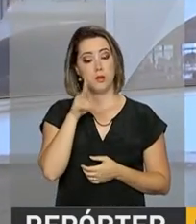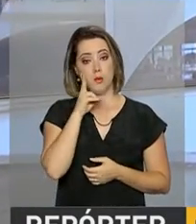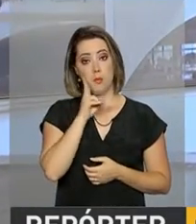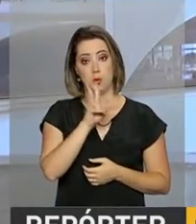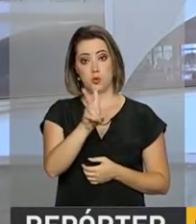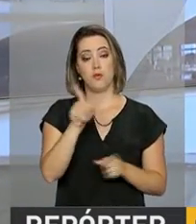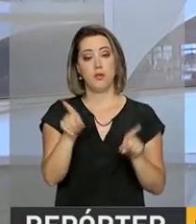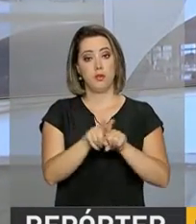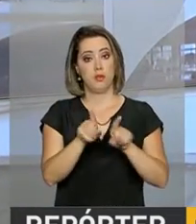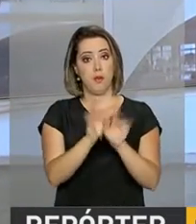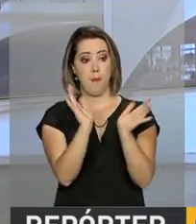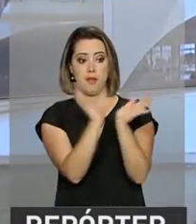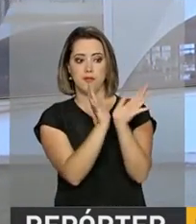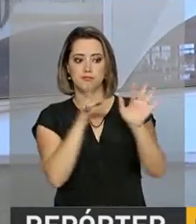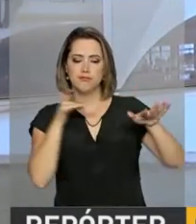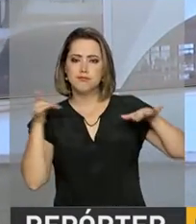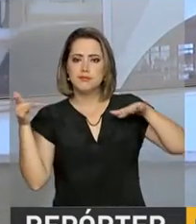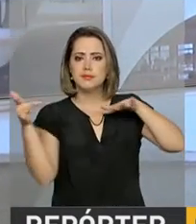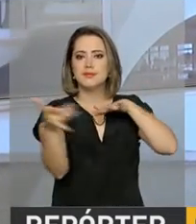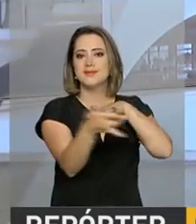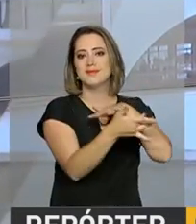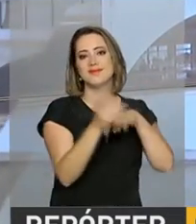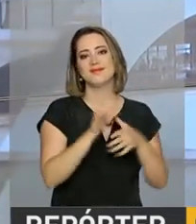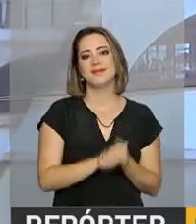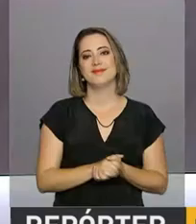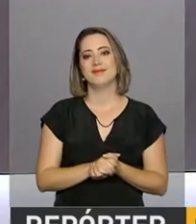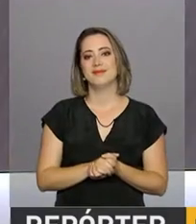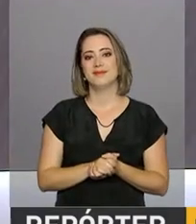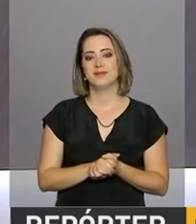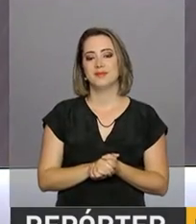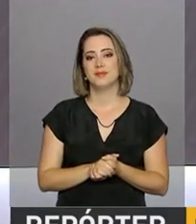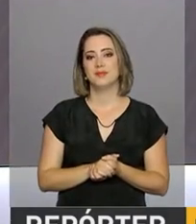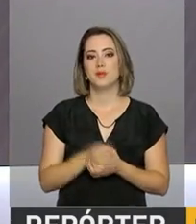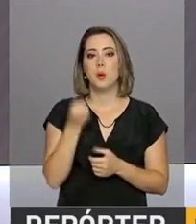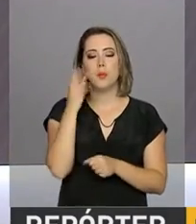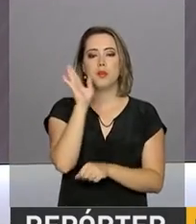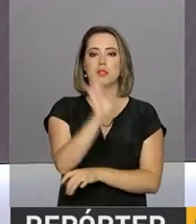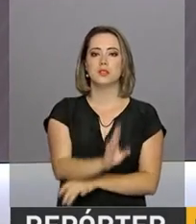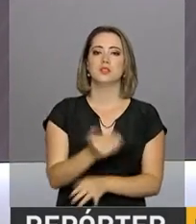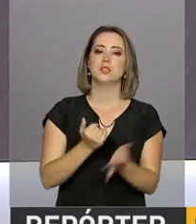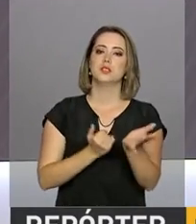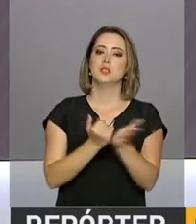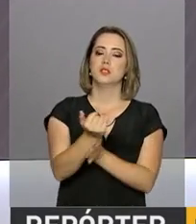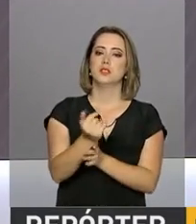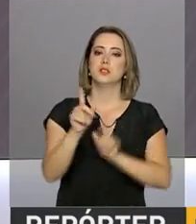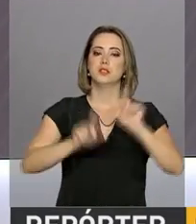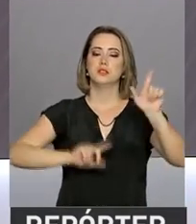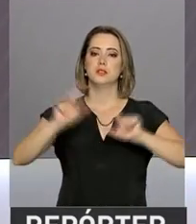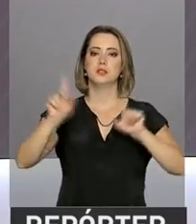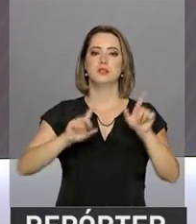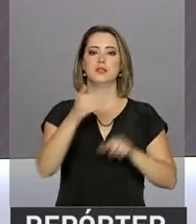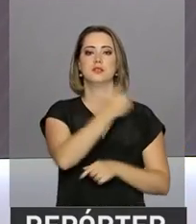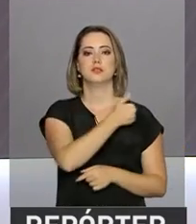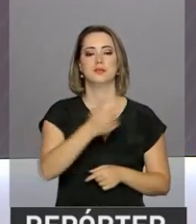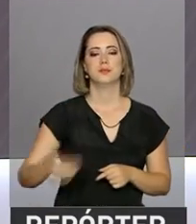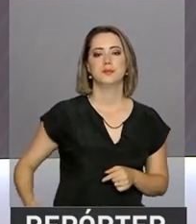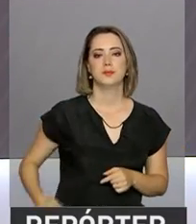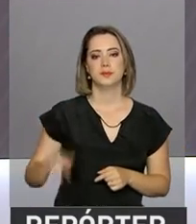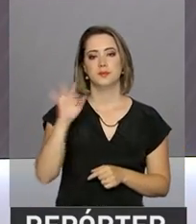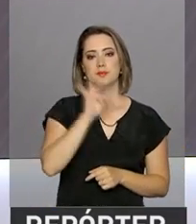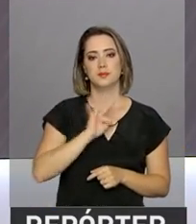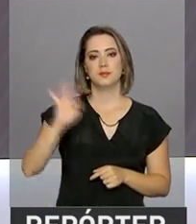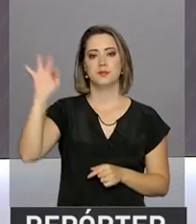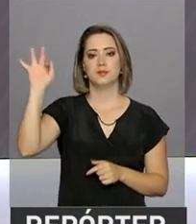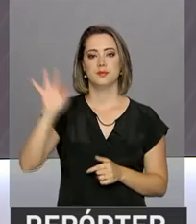pode acompanhar também as novidades em nossas redes sociais. Uma ótima tarde para você. Continue com a gente aqui na NBR,